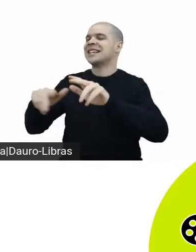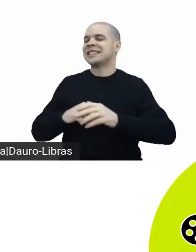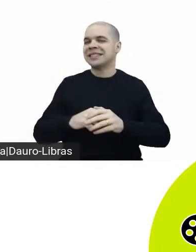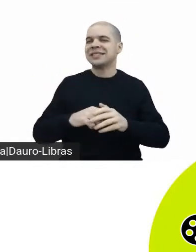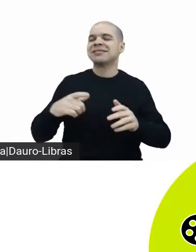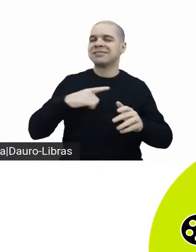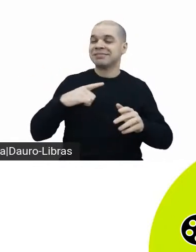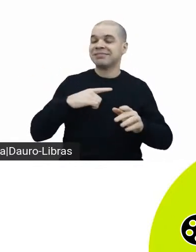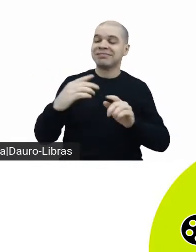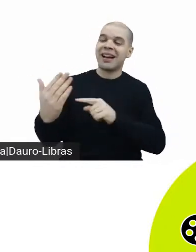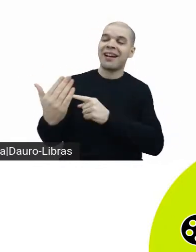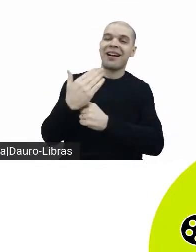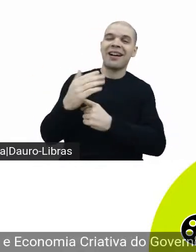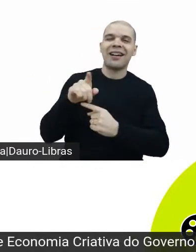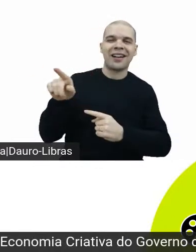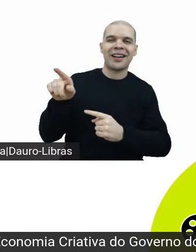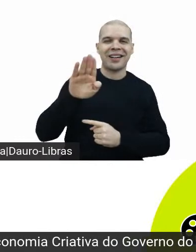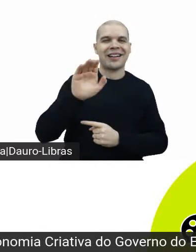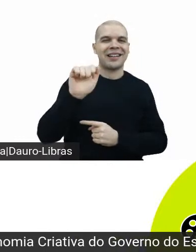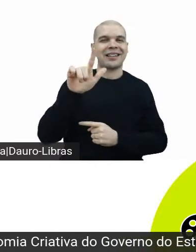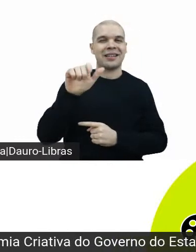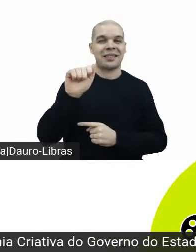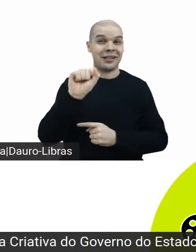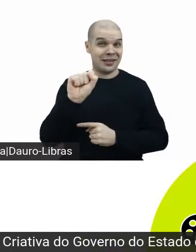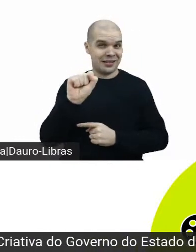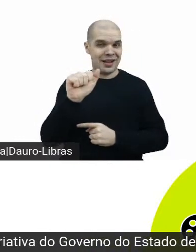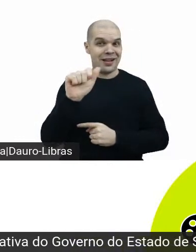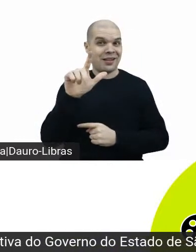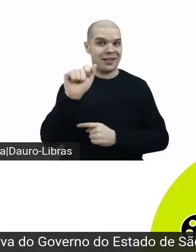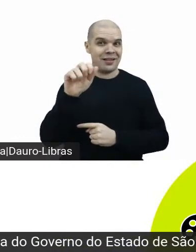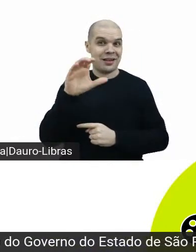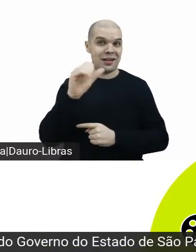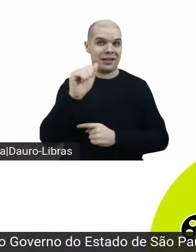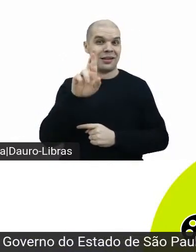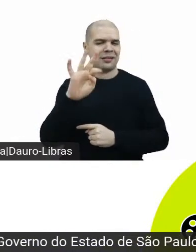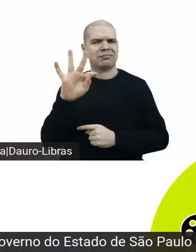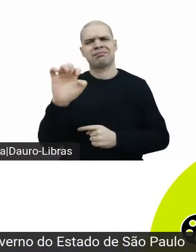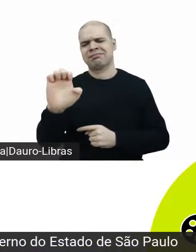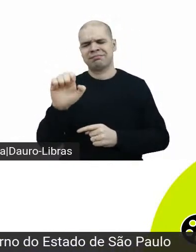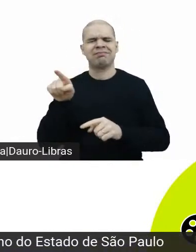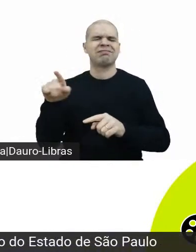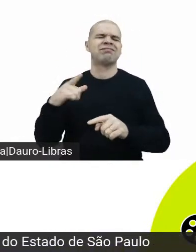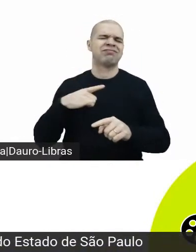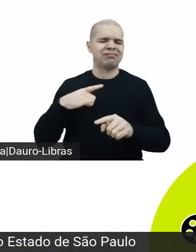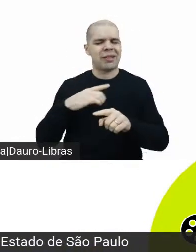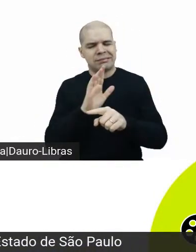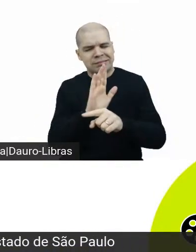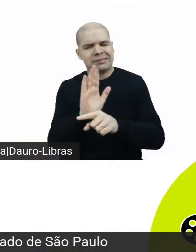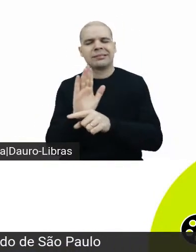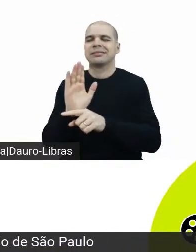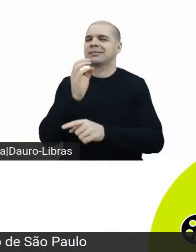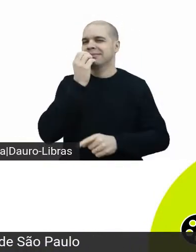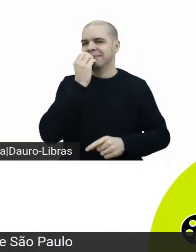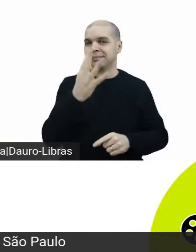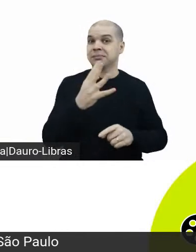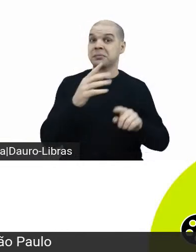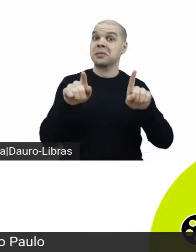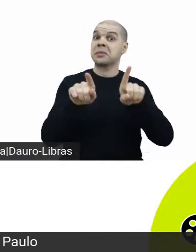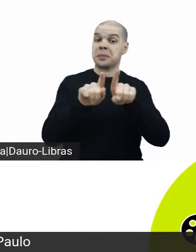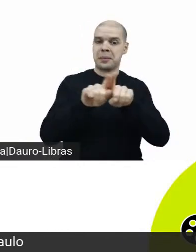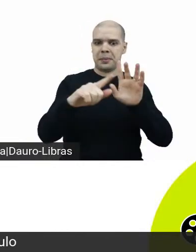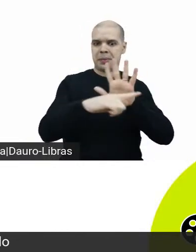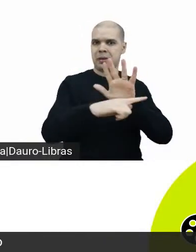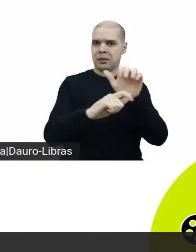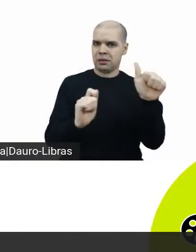primeiramente, a essa transmissão que passa pelo MIS, o MIS que é uma instituição da Secretaria de Cultura e Economia Criativa do Governo do